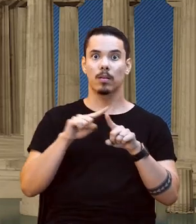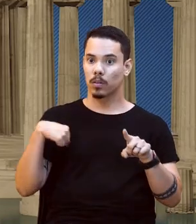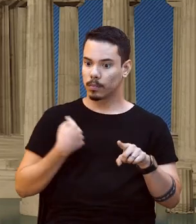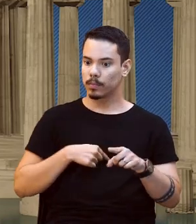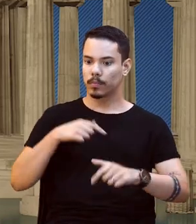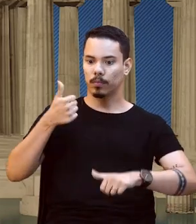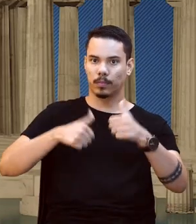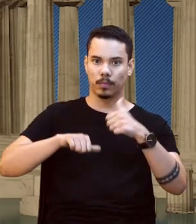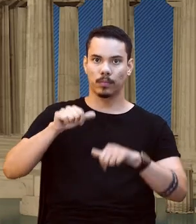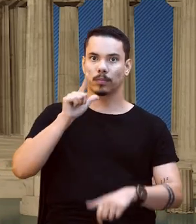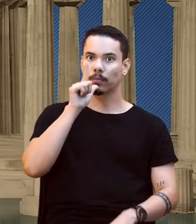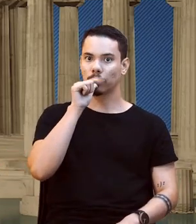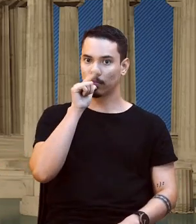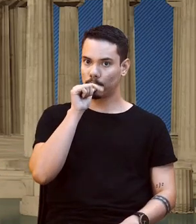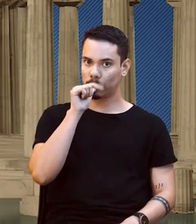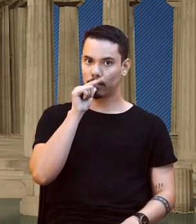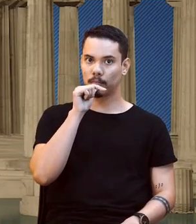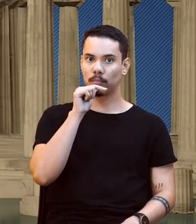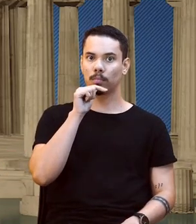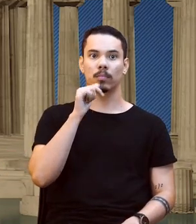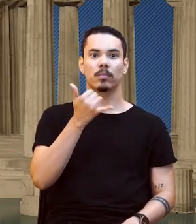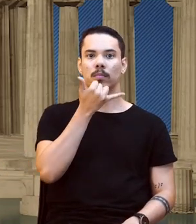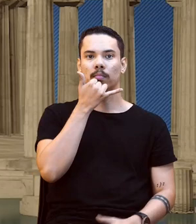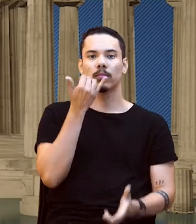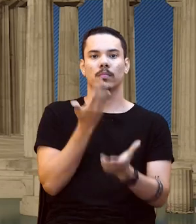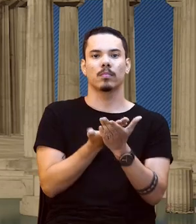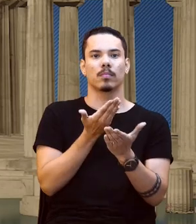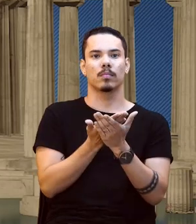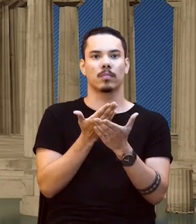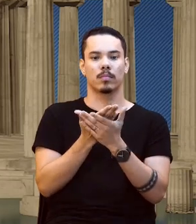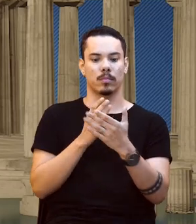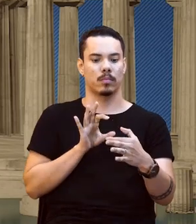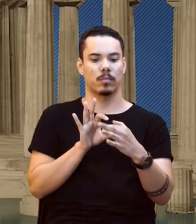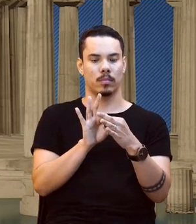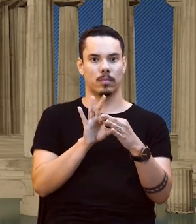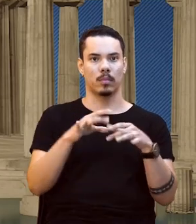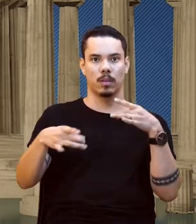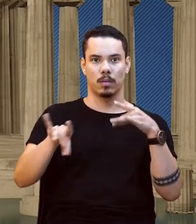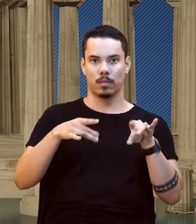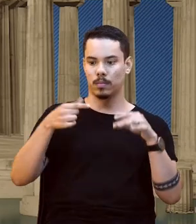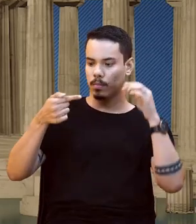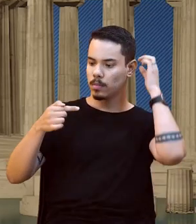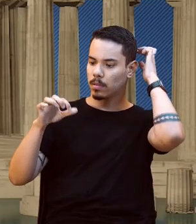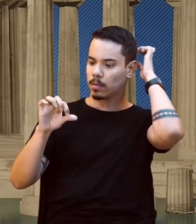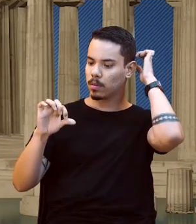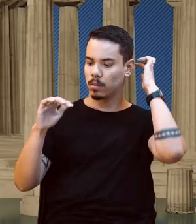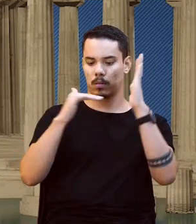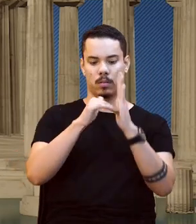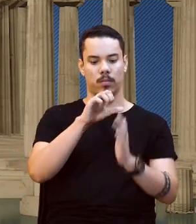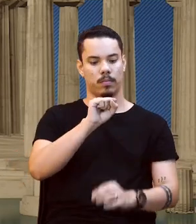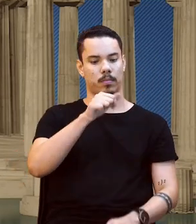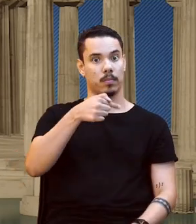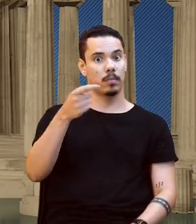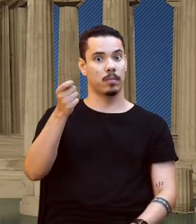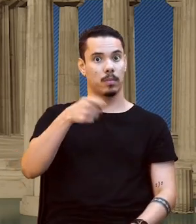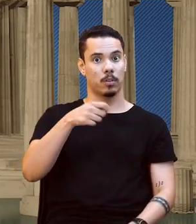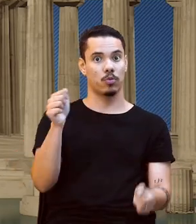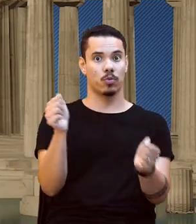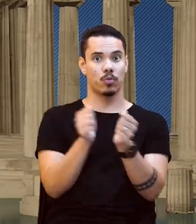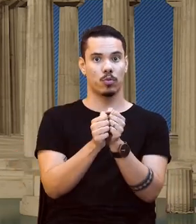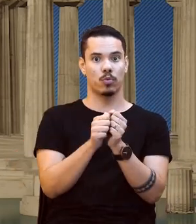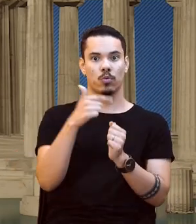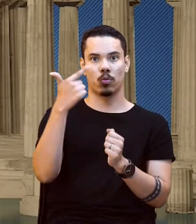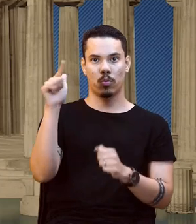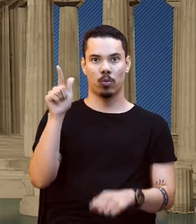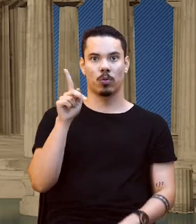verdade? Ou na aula. Então, tá lá na página 79 e 87 esse artigo. Junto com o professor